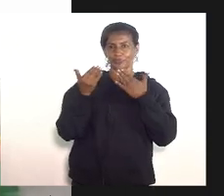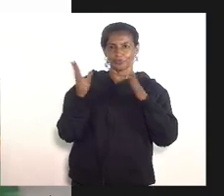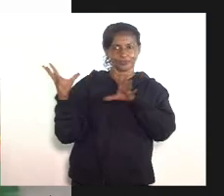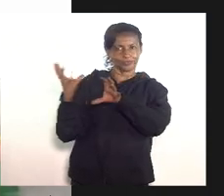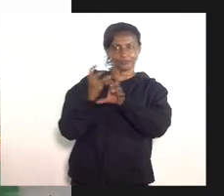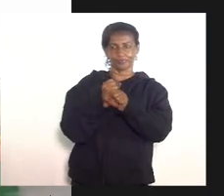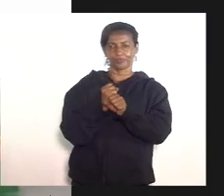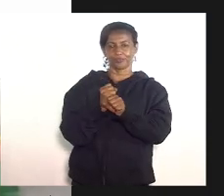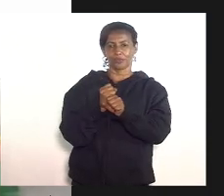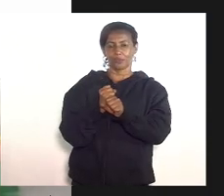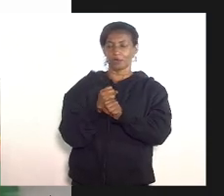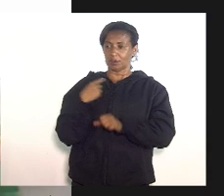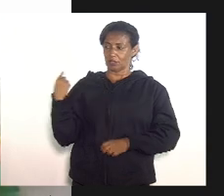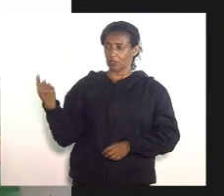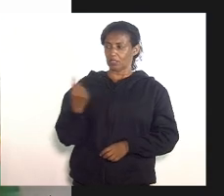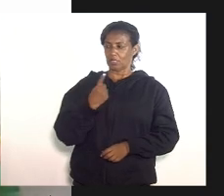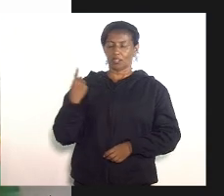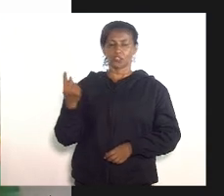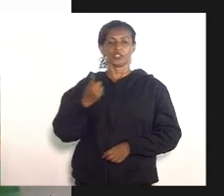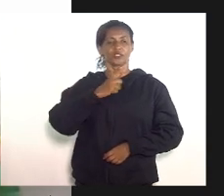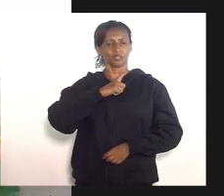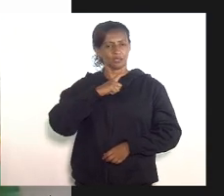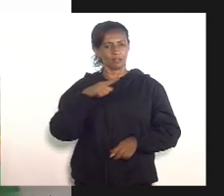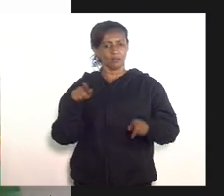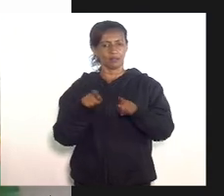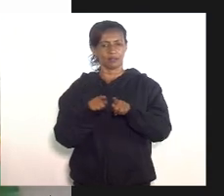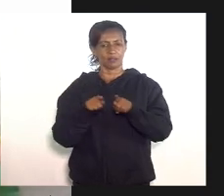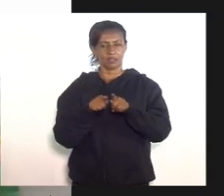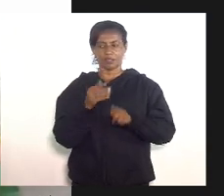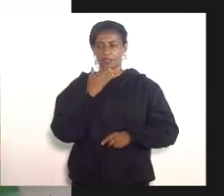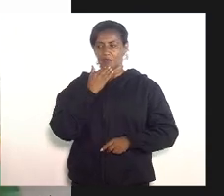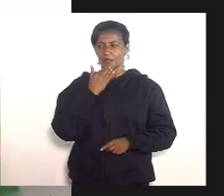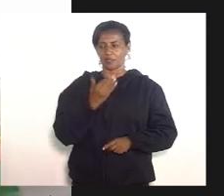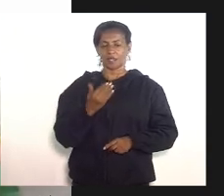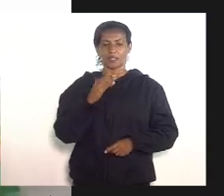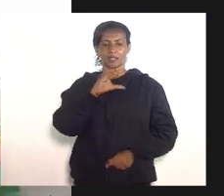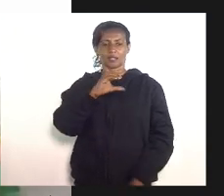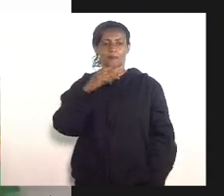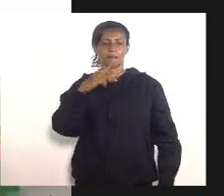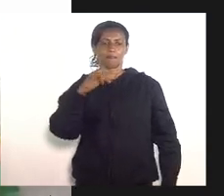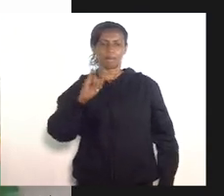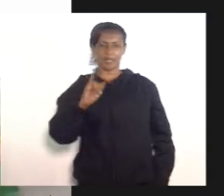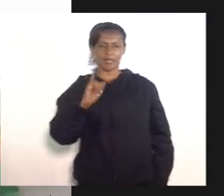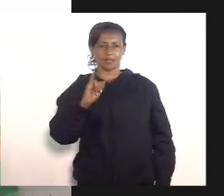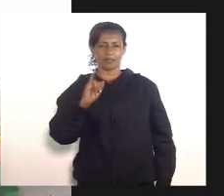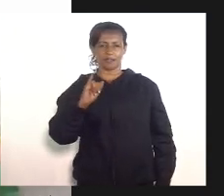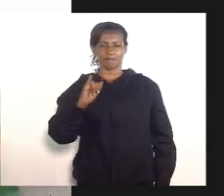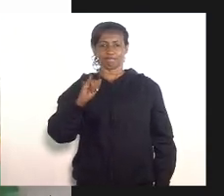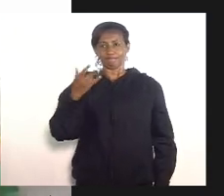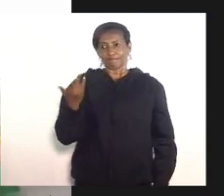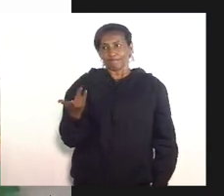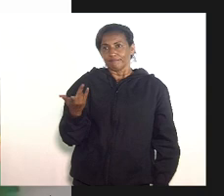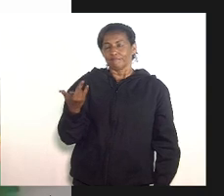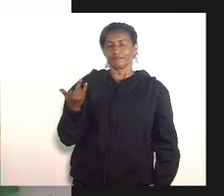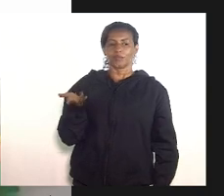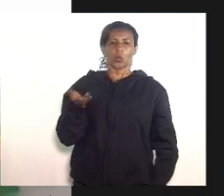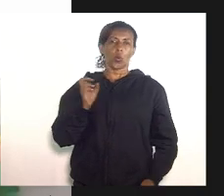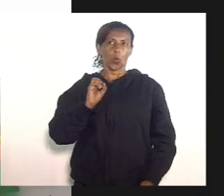Federal e a gente tem ao mesmo tempo esse pedido de CPI no Senado onde